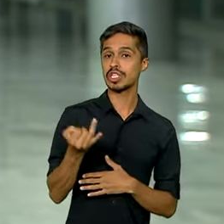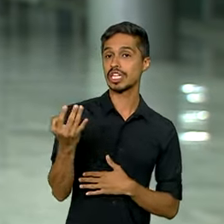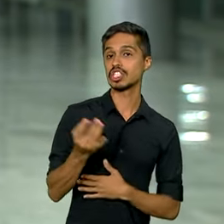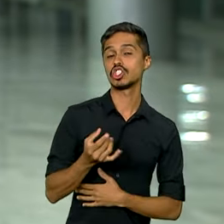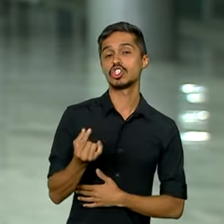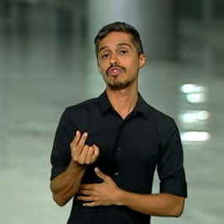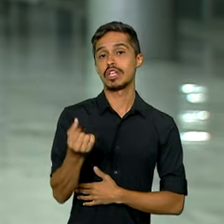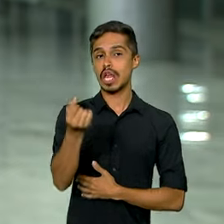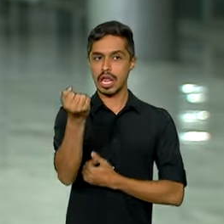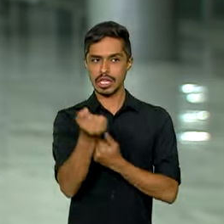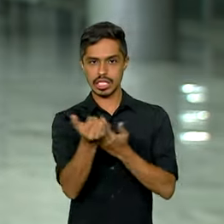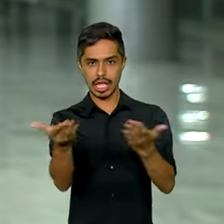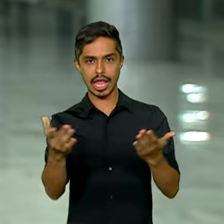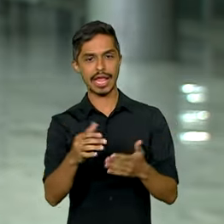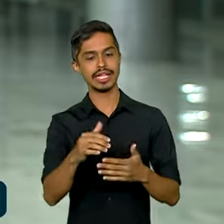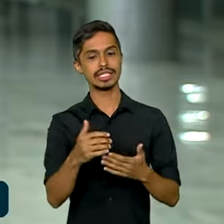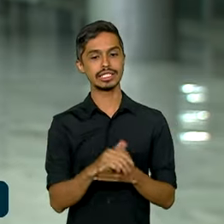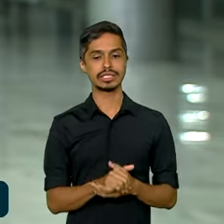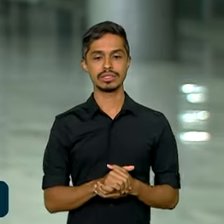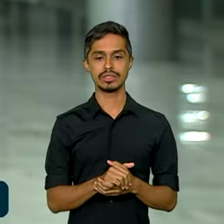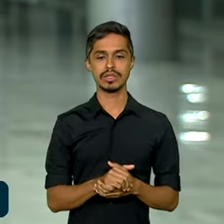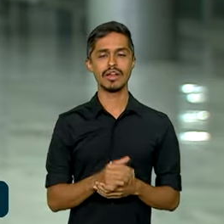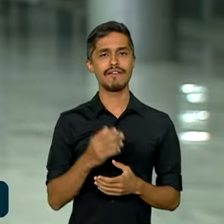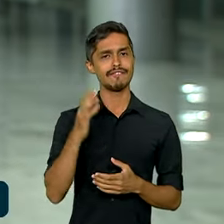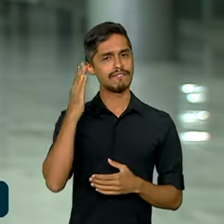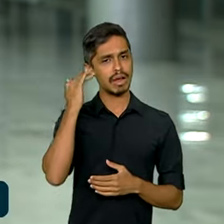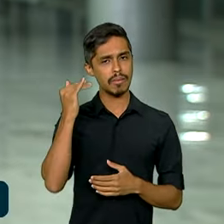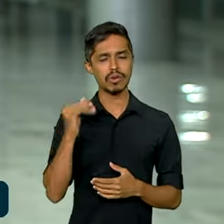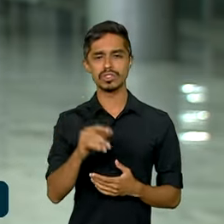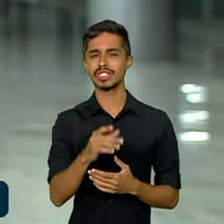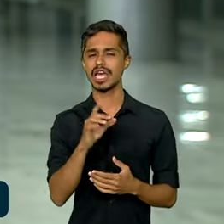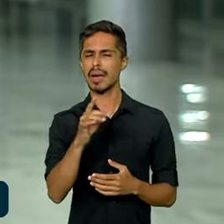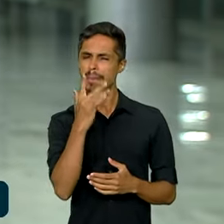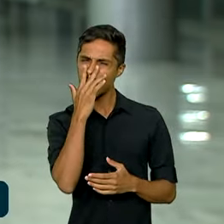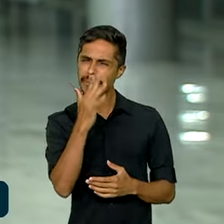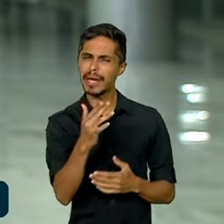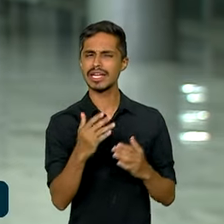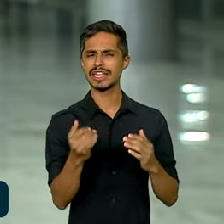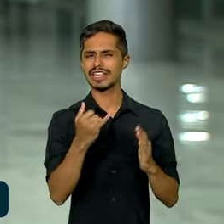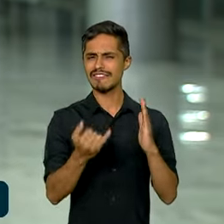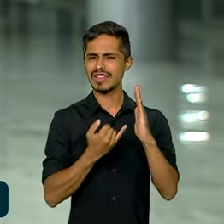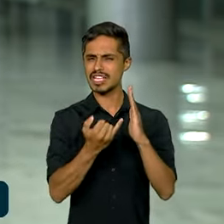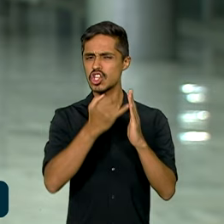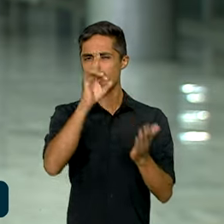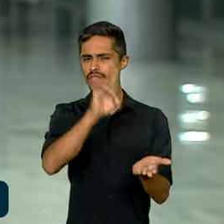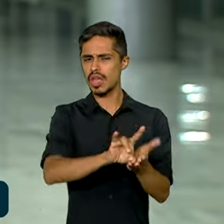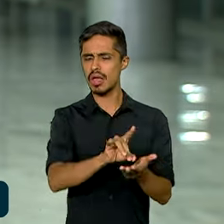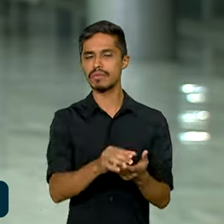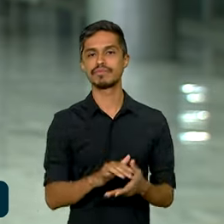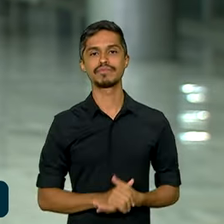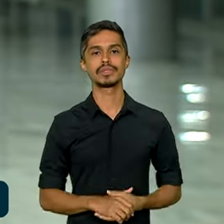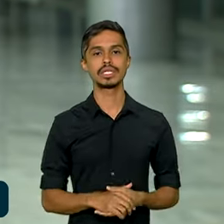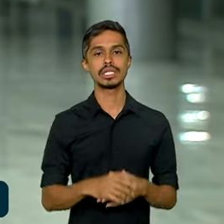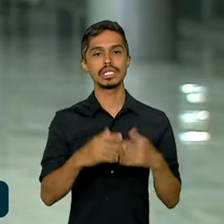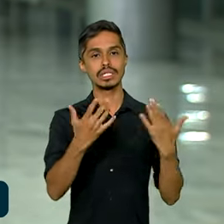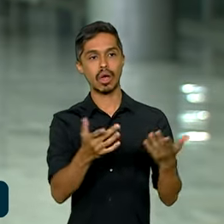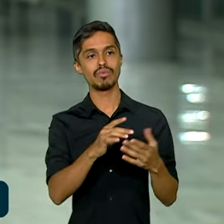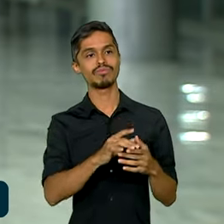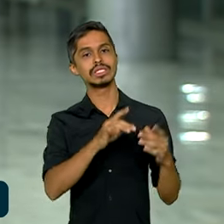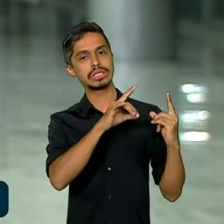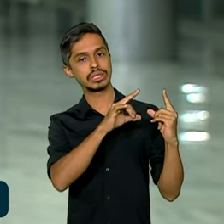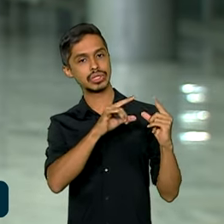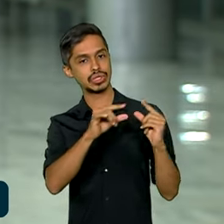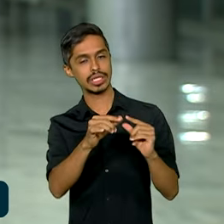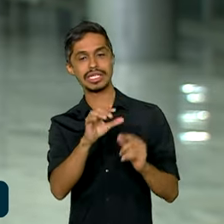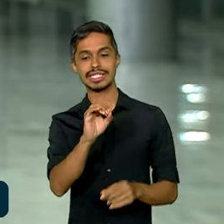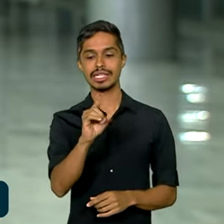consumidor amplo, 15, conhecido como uma prévia da inflação oficial, em janeiro desacelerou a